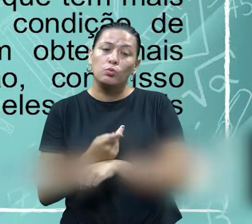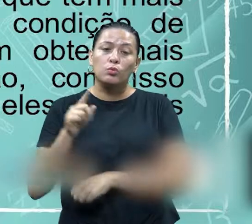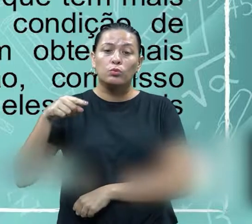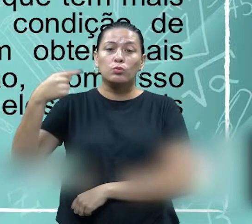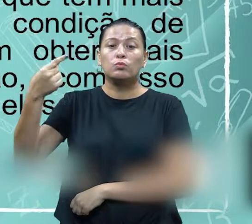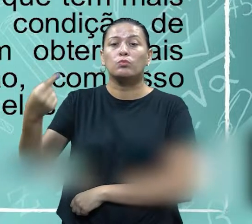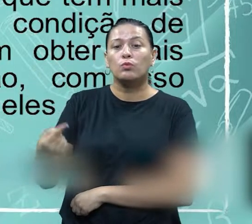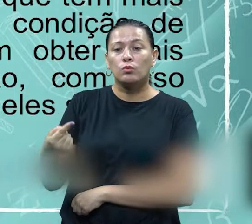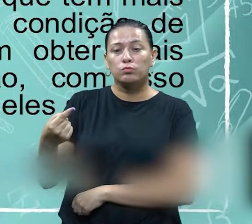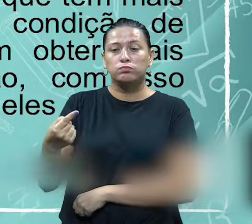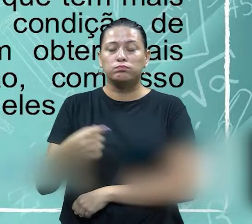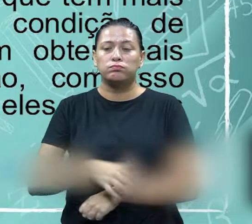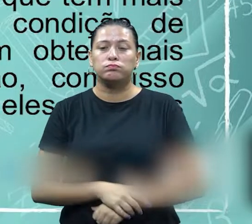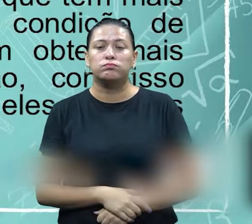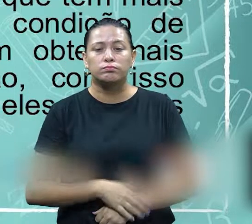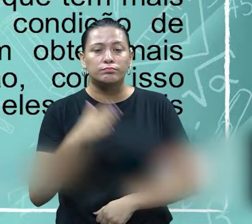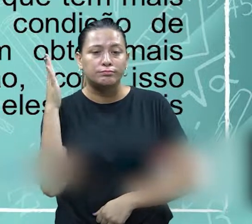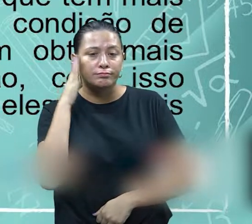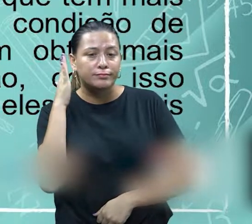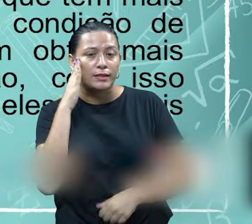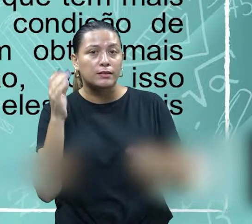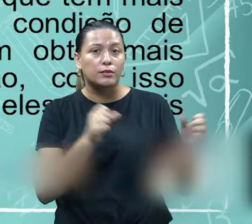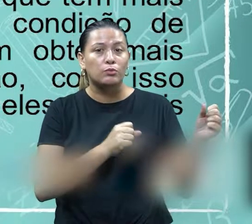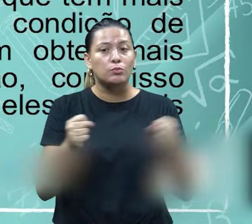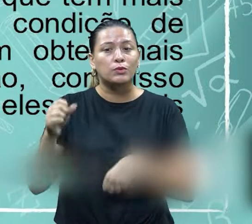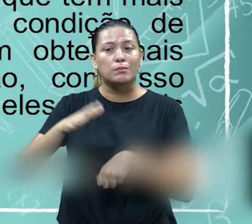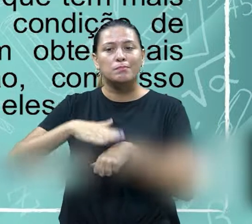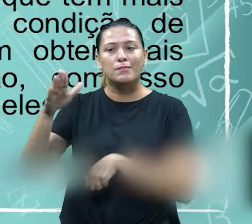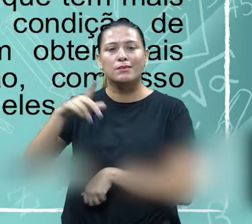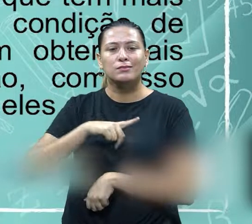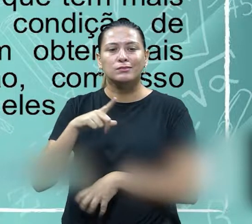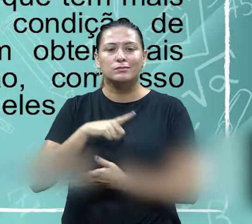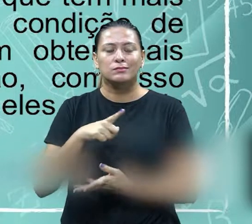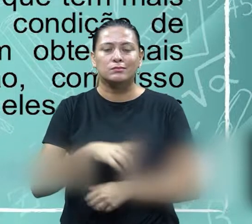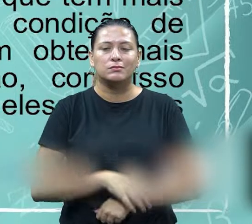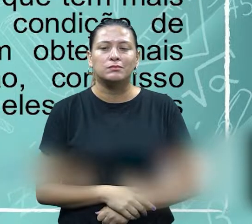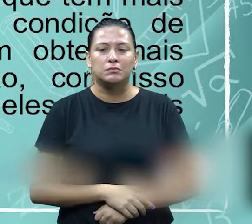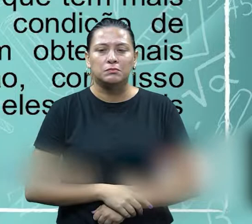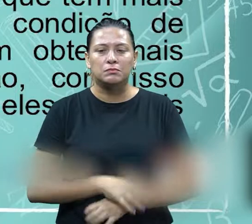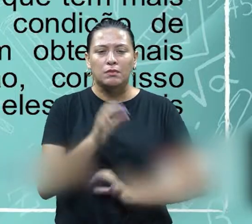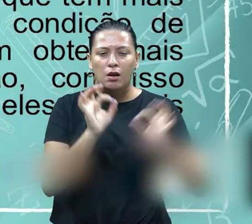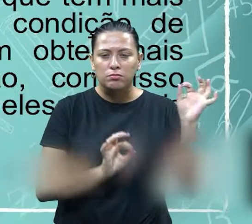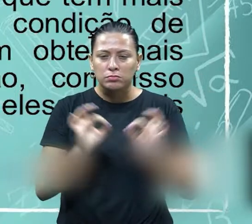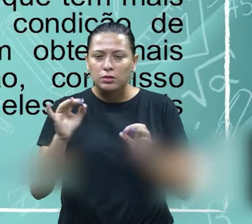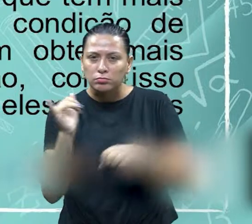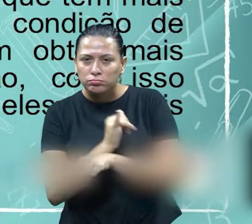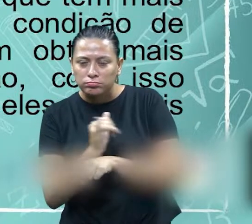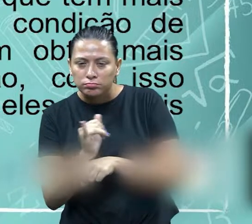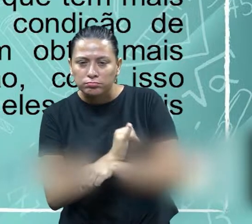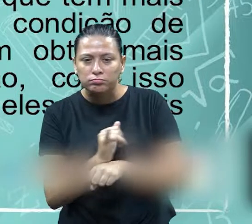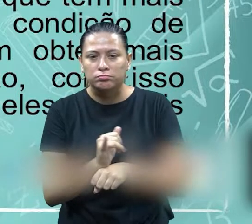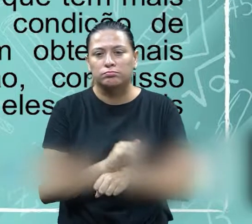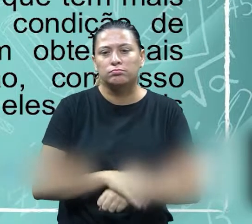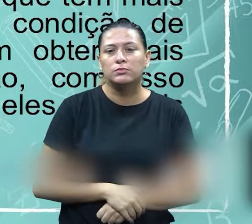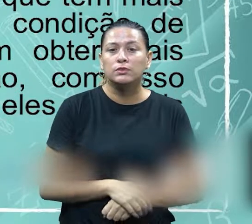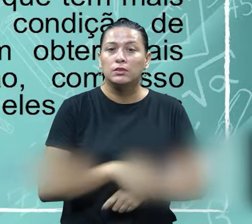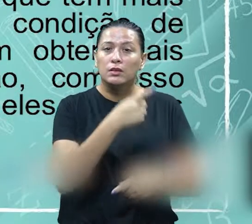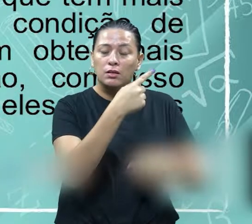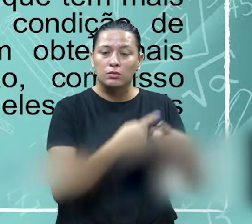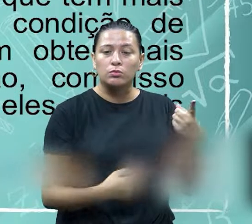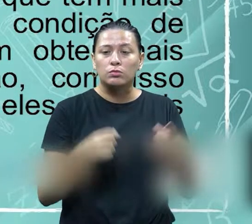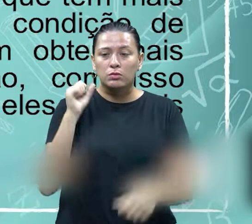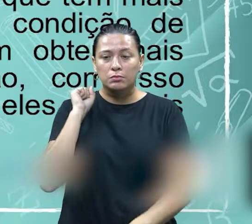parte para a identificação daquele que tem mais poder para que assim definir estratégia que